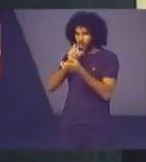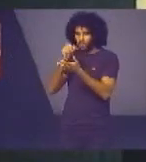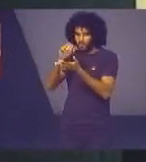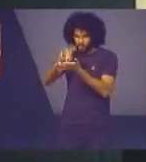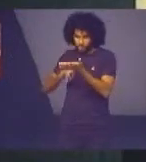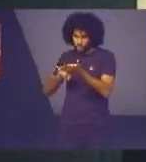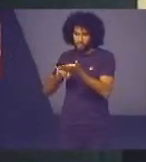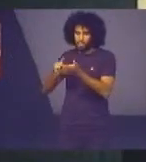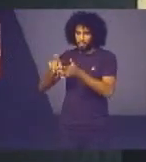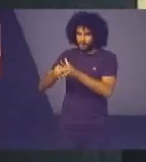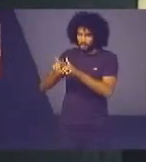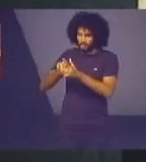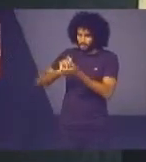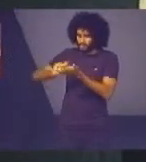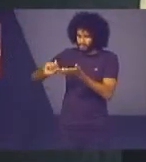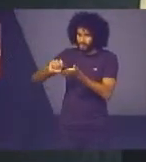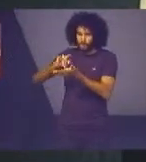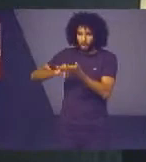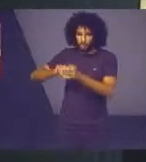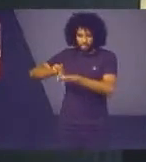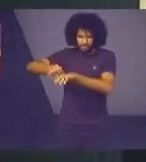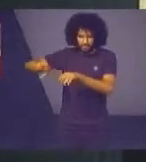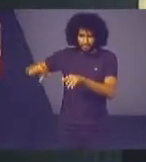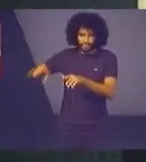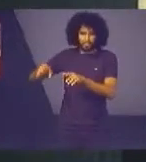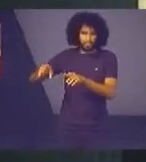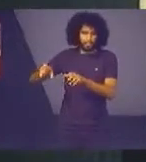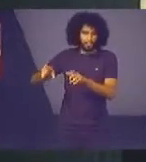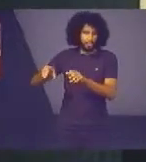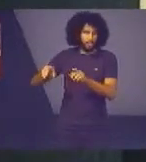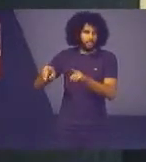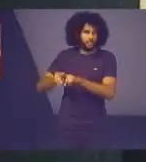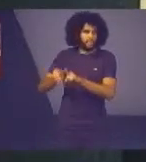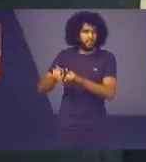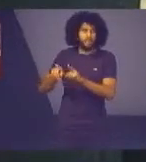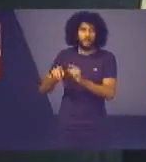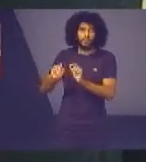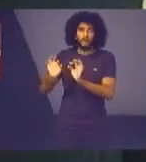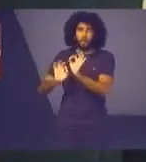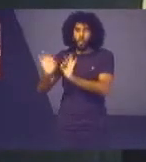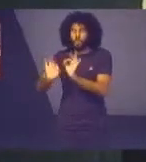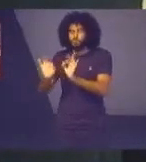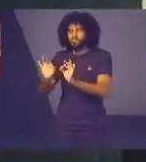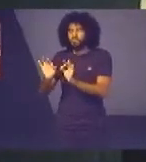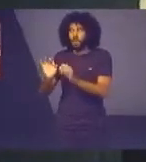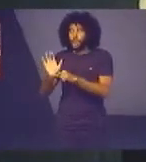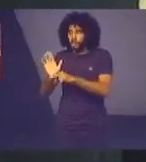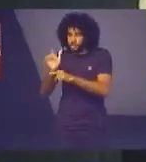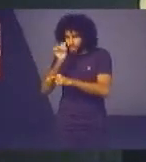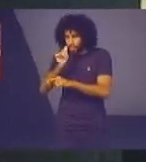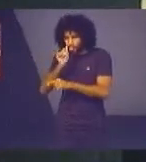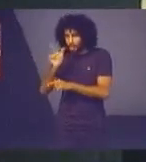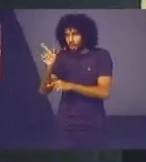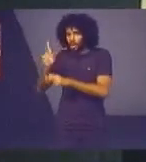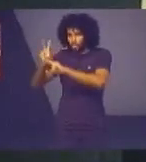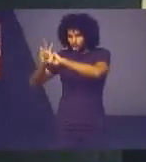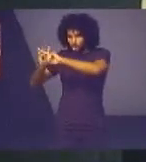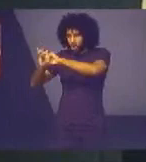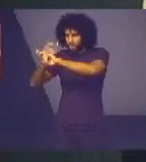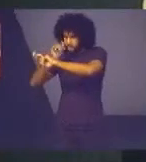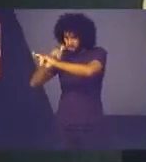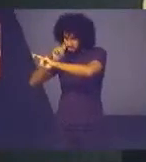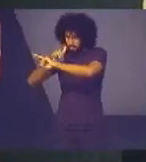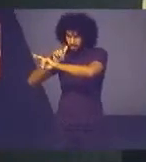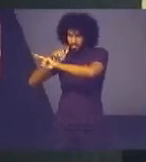documentos e outros mais da mesma forma como preparar as mulheres na prisão feminina para